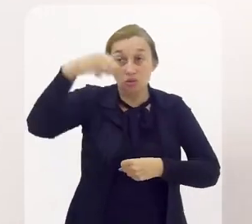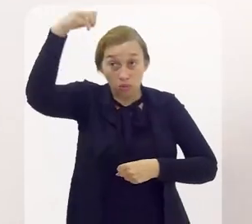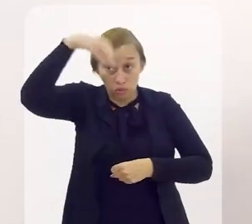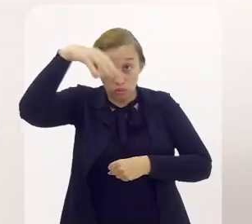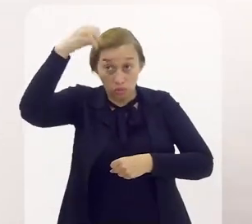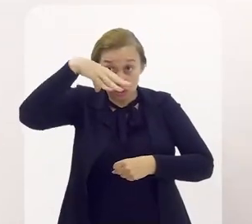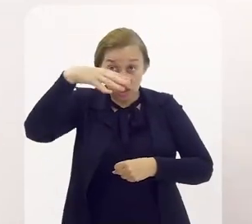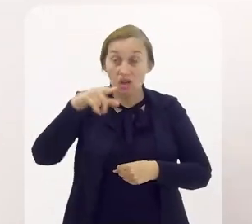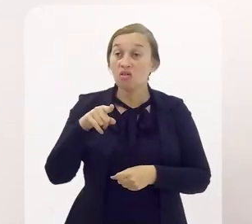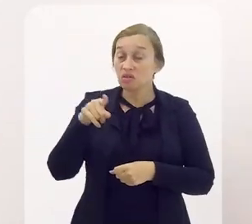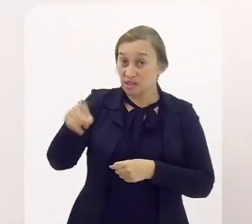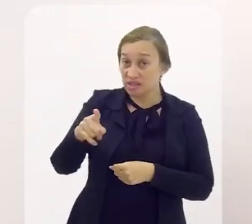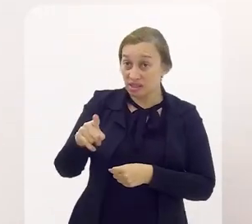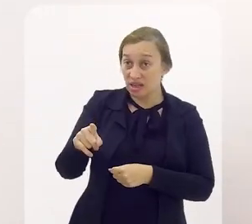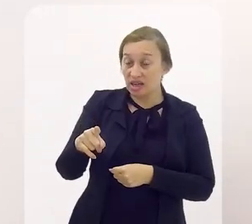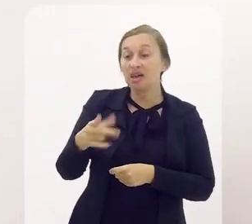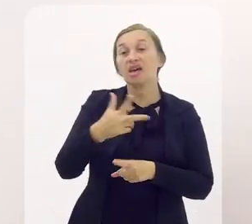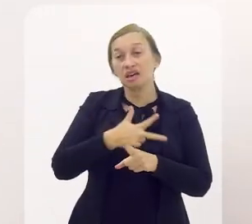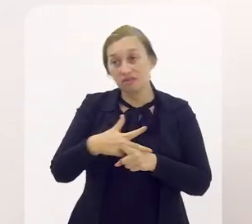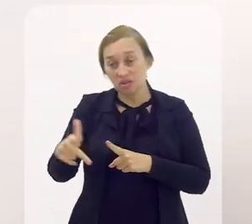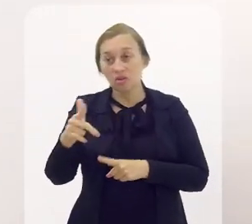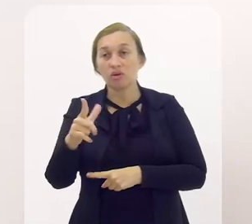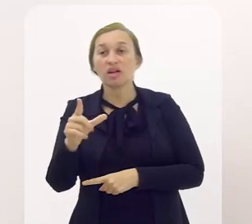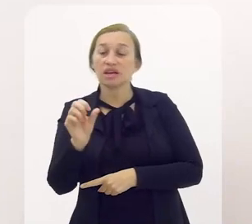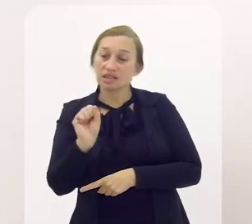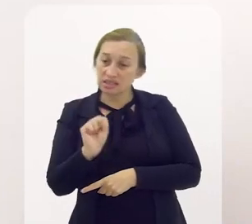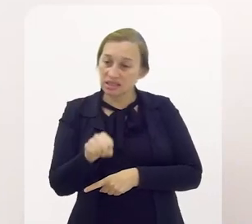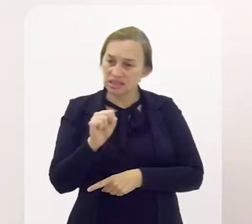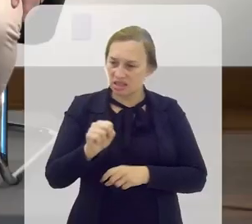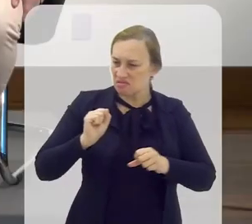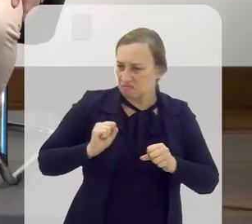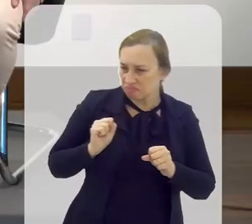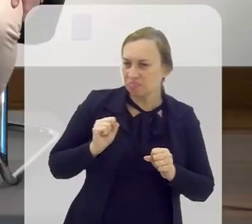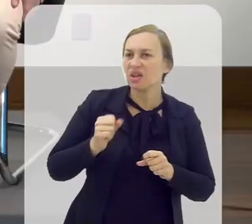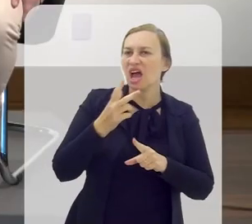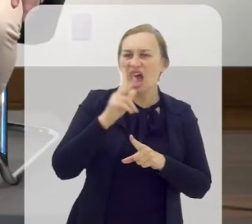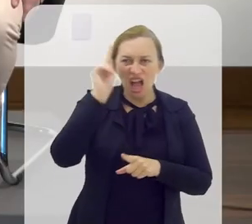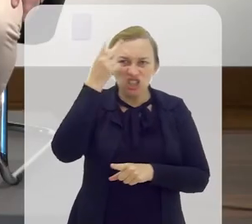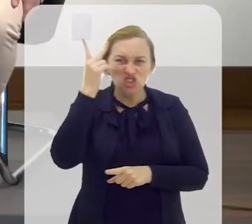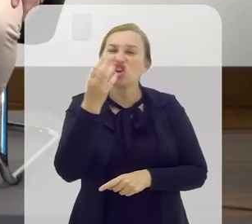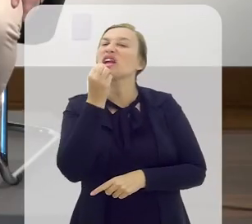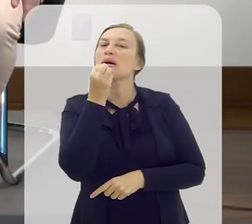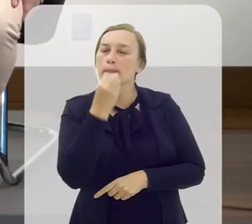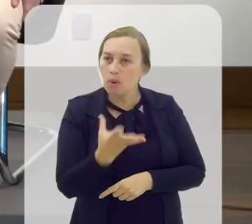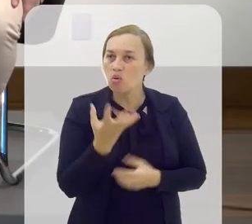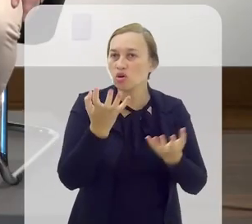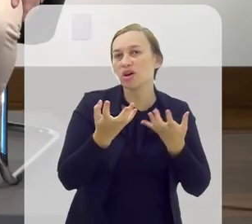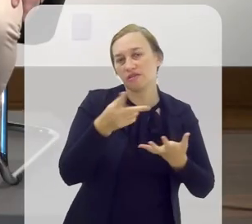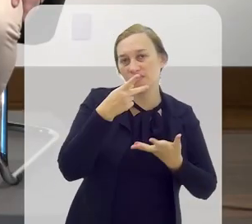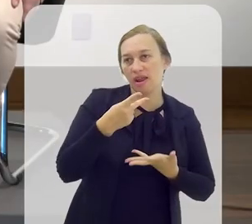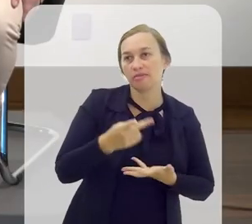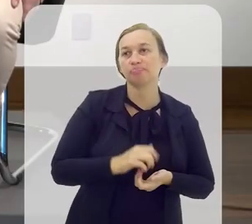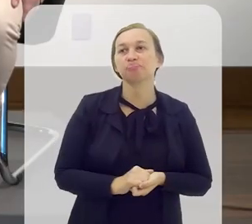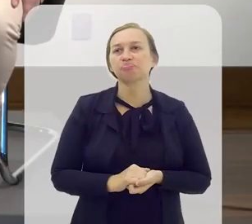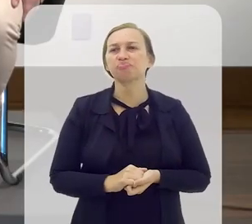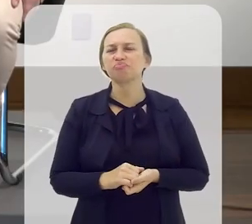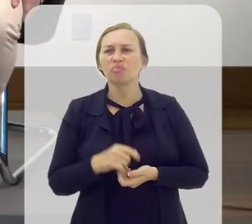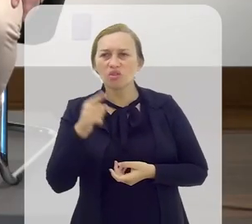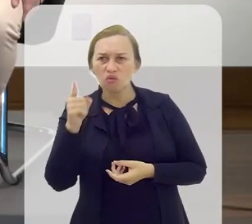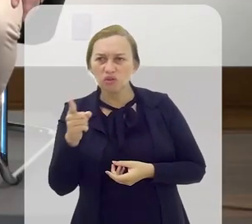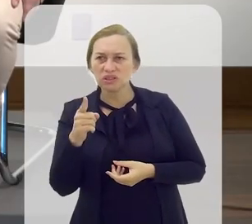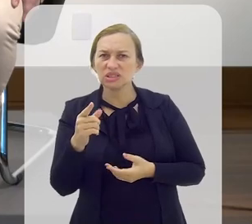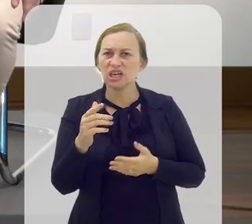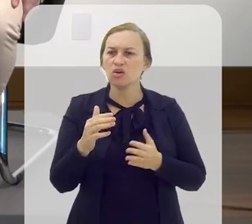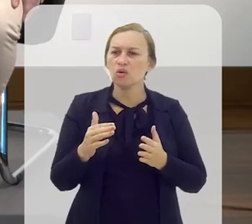apagado, você seria campeão. Não teria como não ser. A história era muito boa. É isso que eu quero dizer.